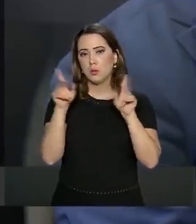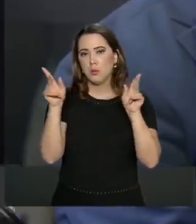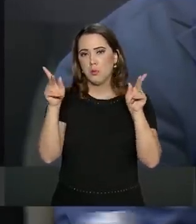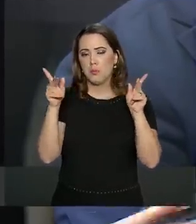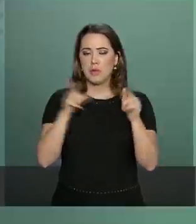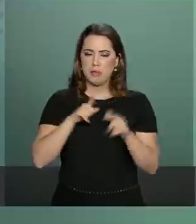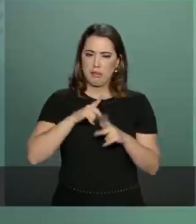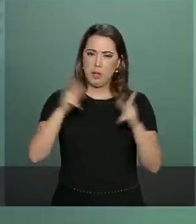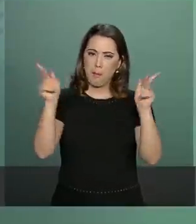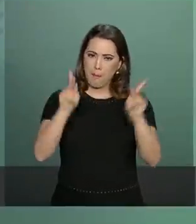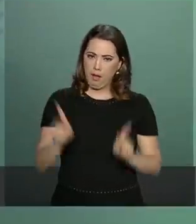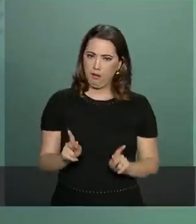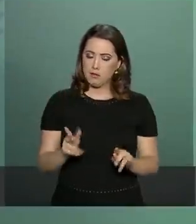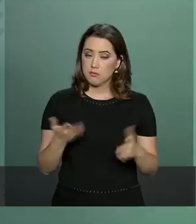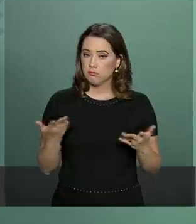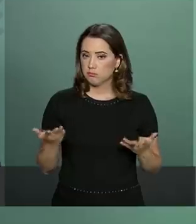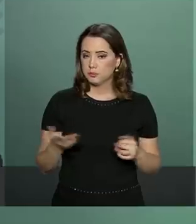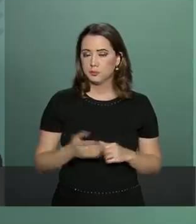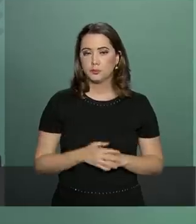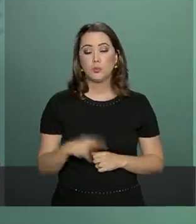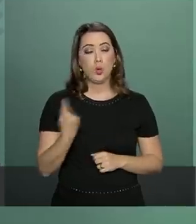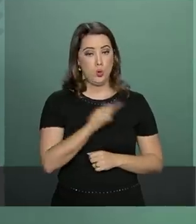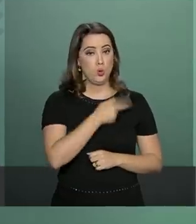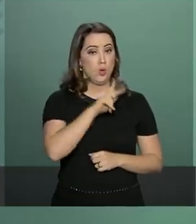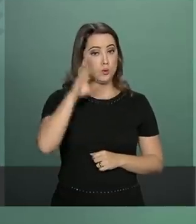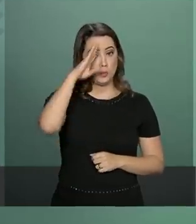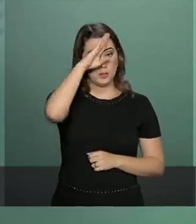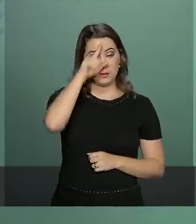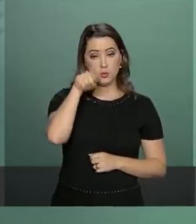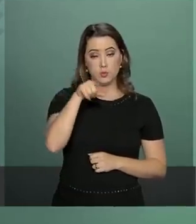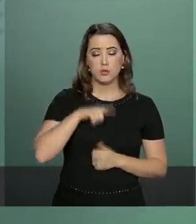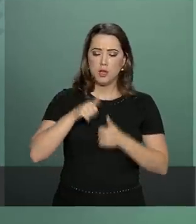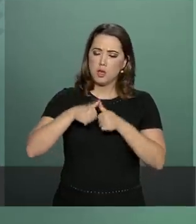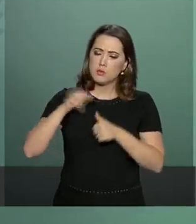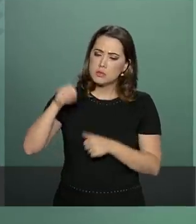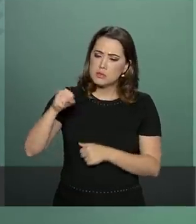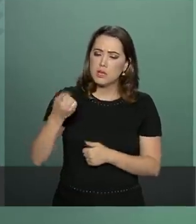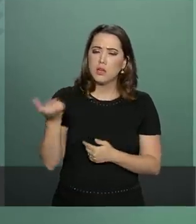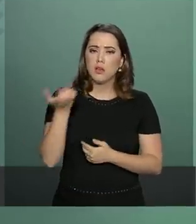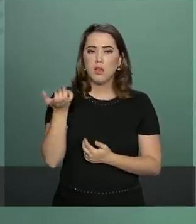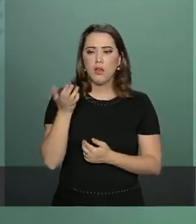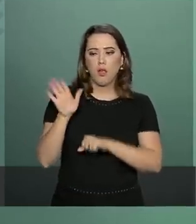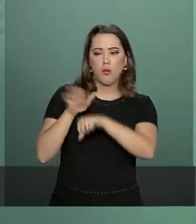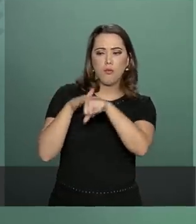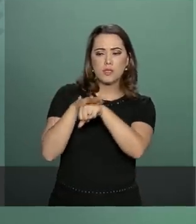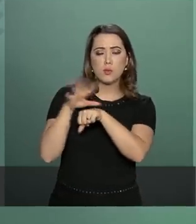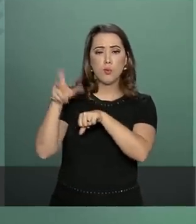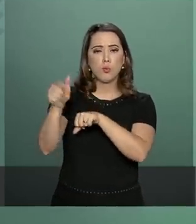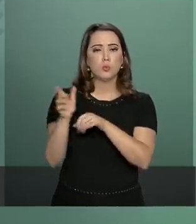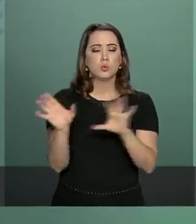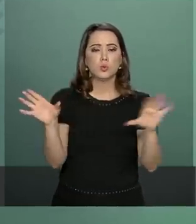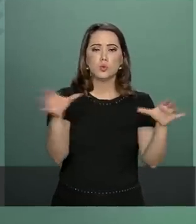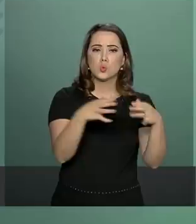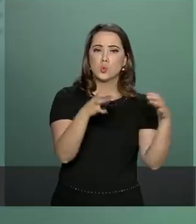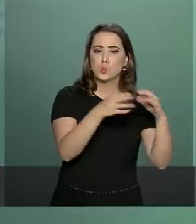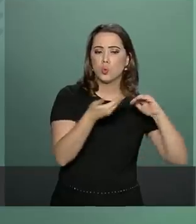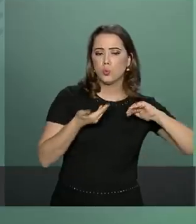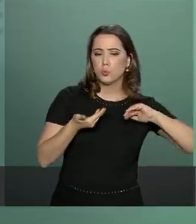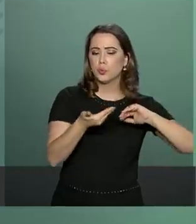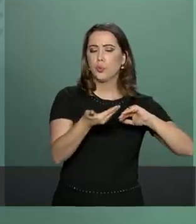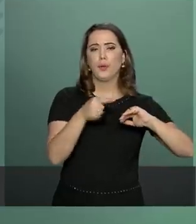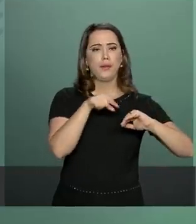relação? O nosso presidente está disposto e aberto à interlocução com todos os nossos